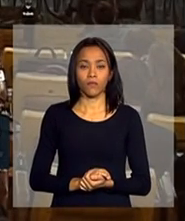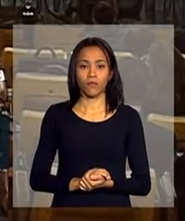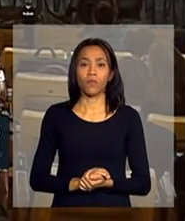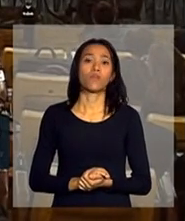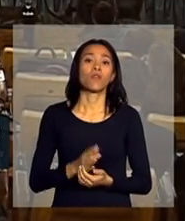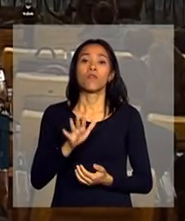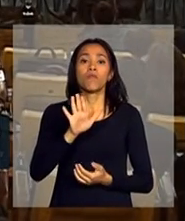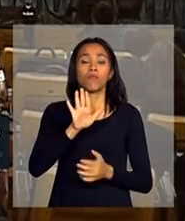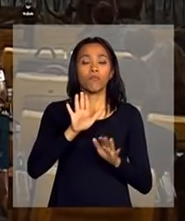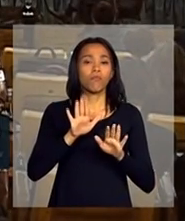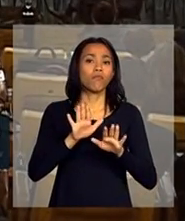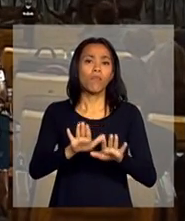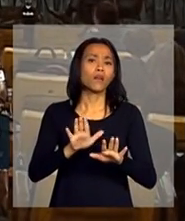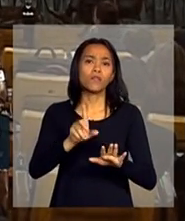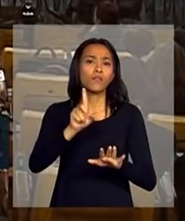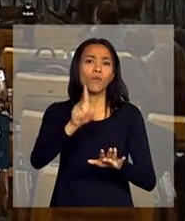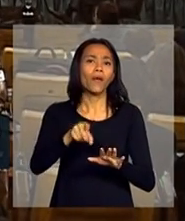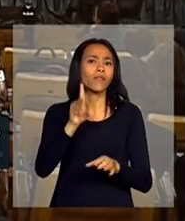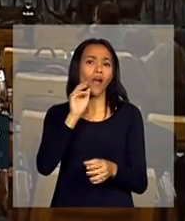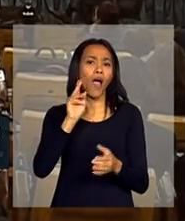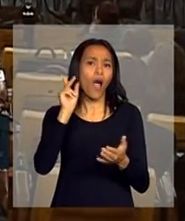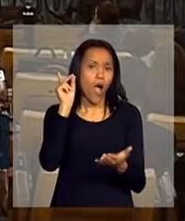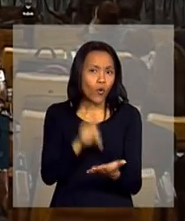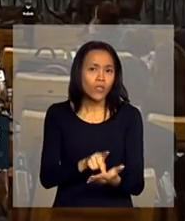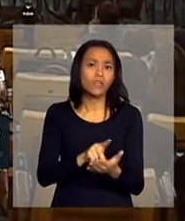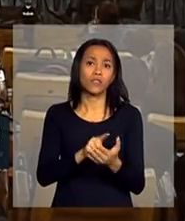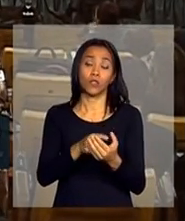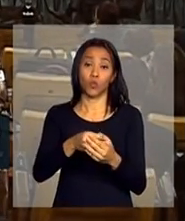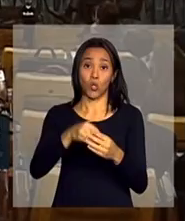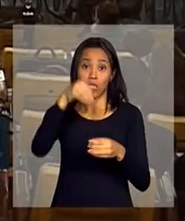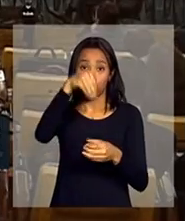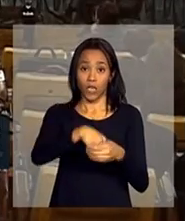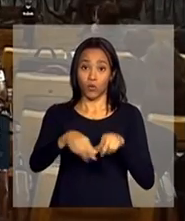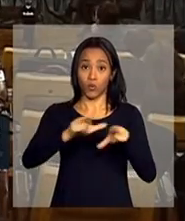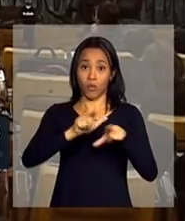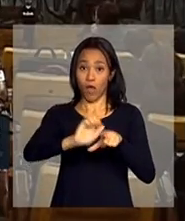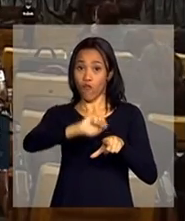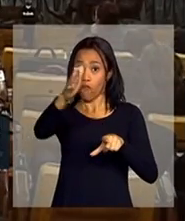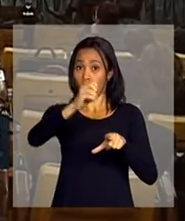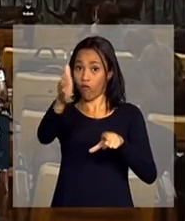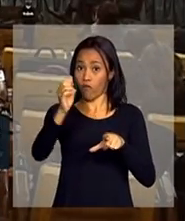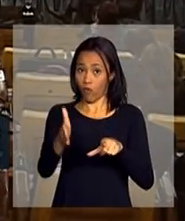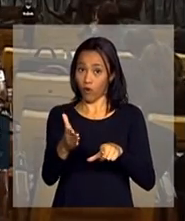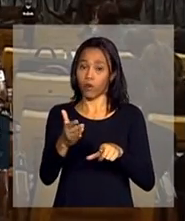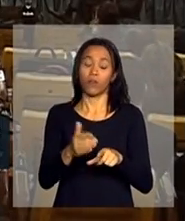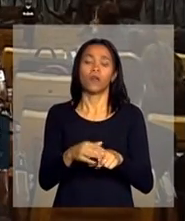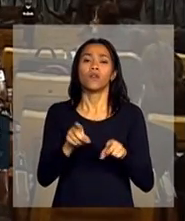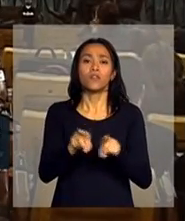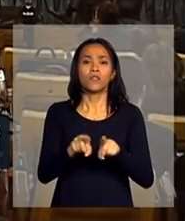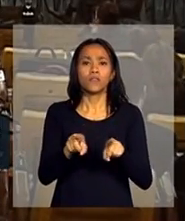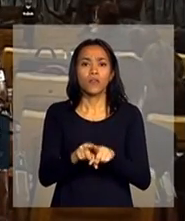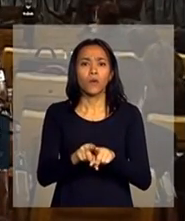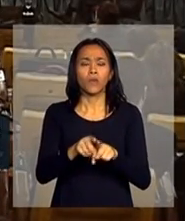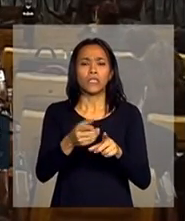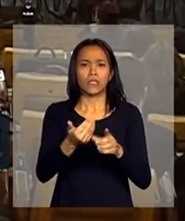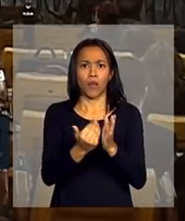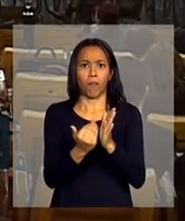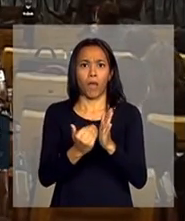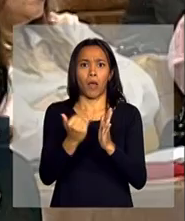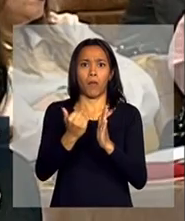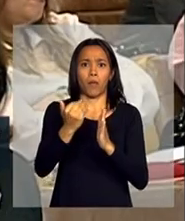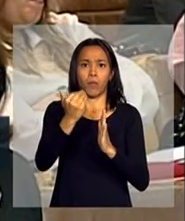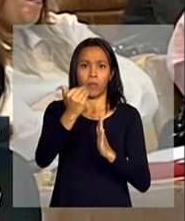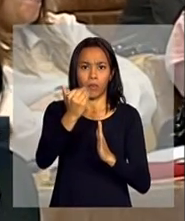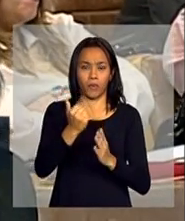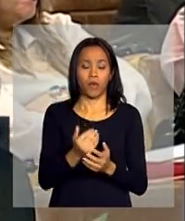mas não é o que está acontecendo no mercado de trabalho mundo afora. Mundo afora, os retornos de educação estão subindo e estão subindo muito.